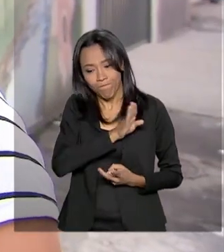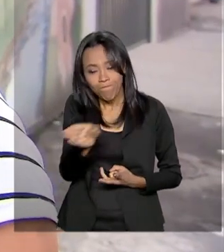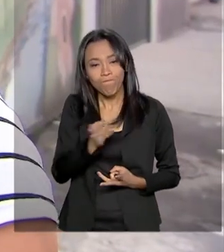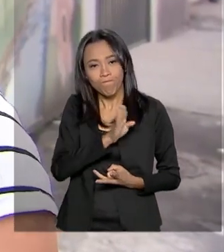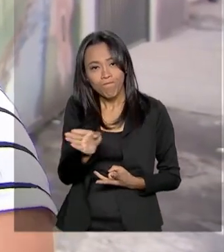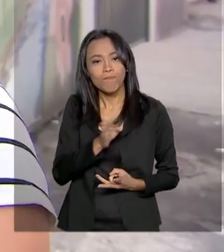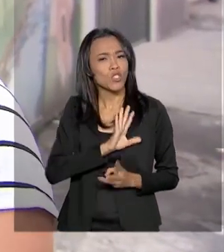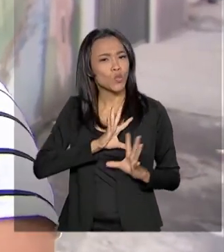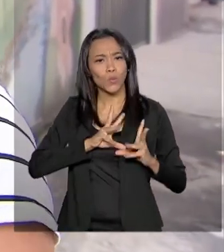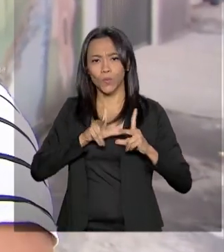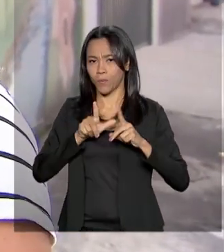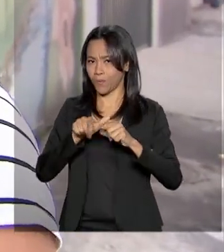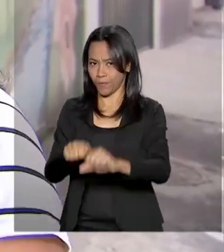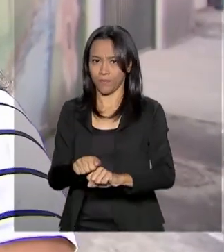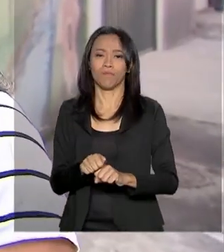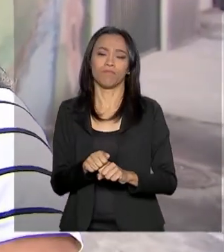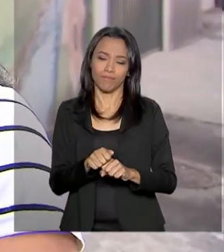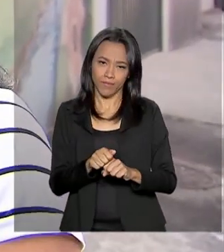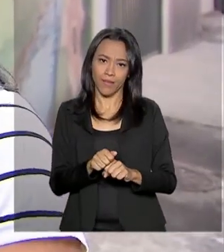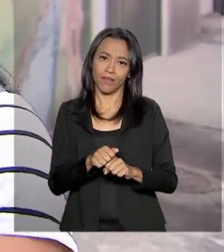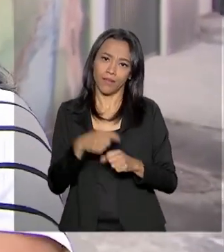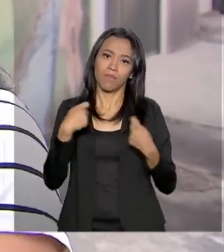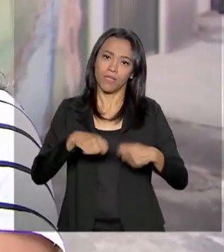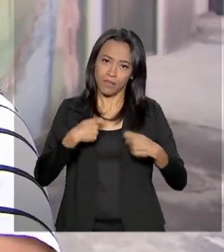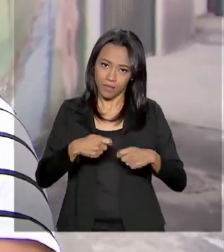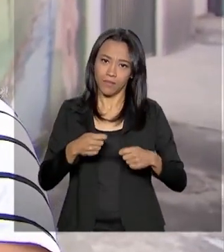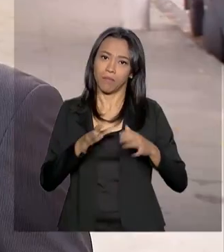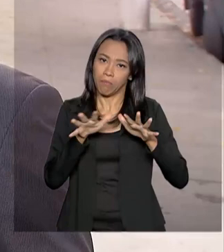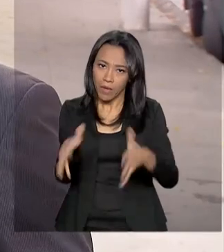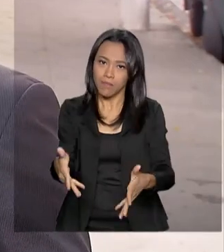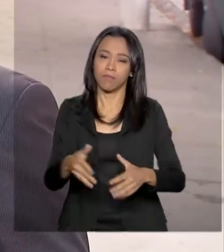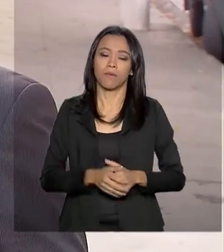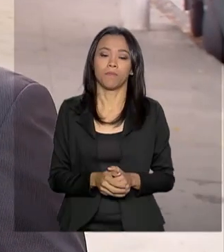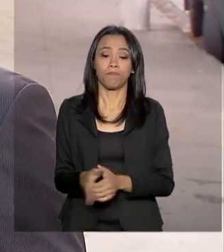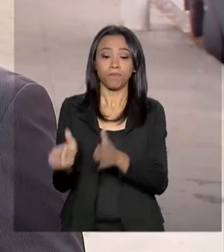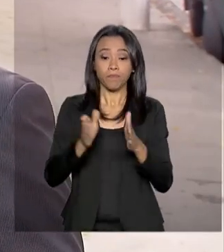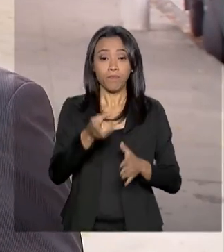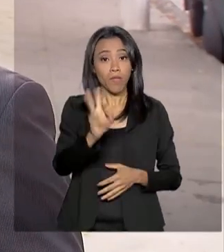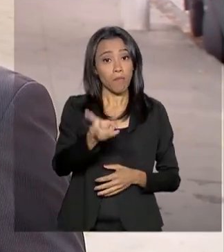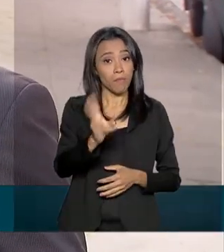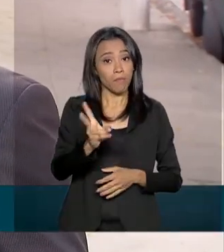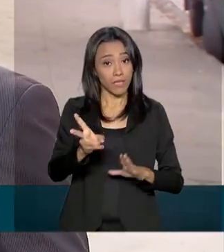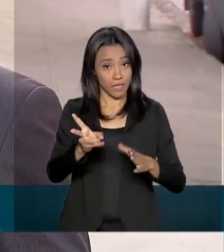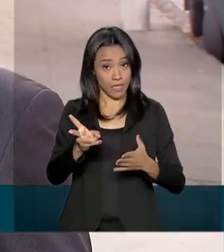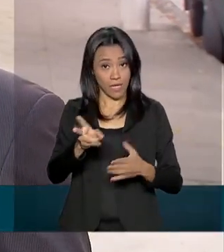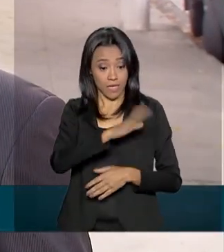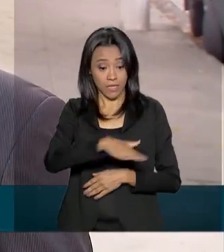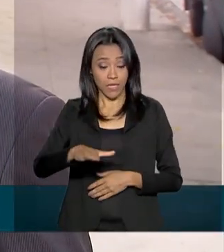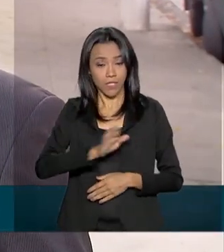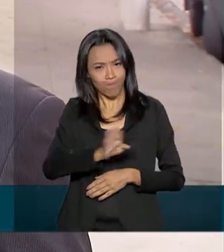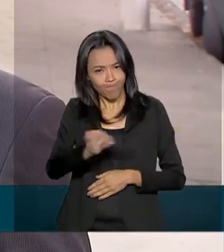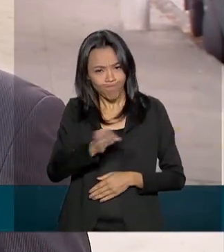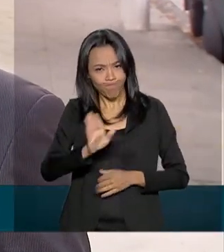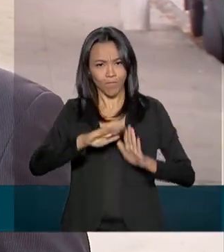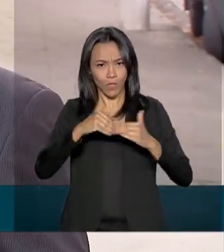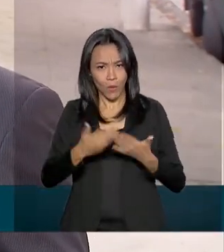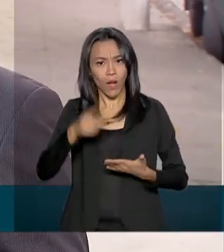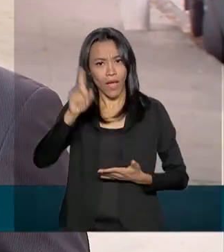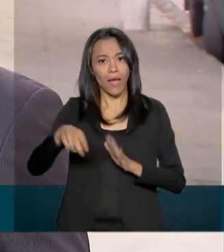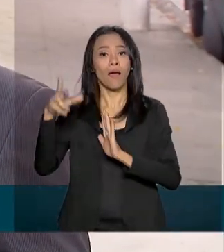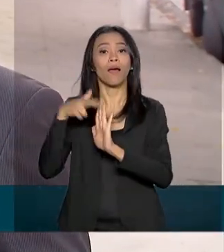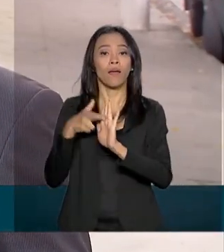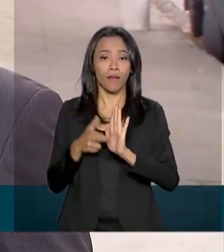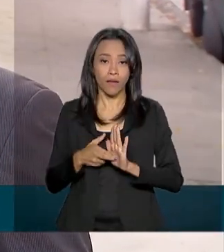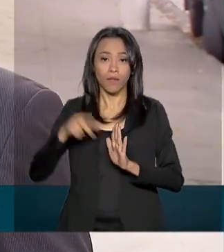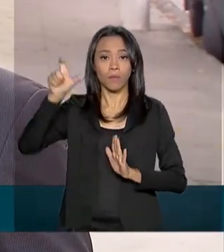escola, de tudo que eles permitem, a gente tem que participar sempre. Manter as crianças na escola é uma das condicionalidades do Bolsa